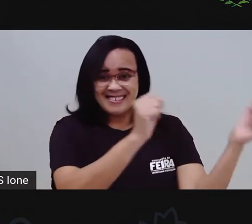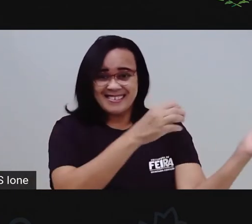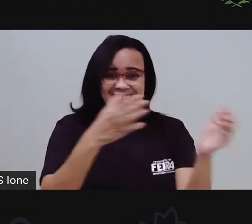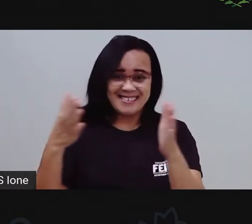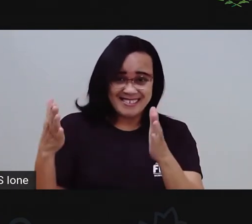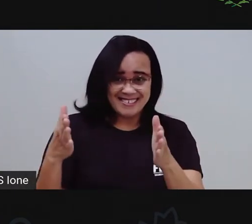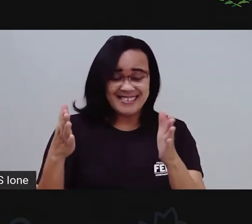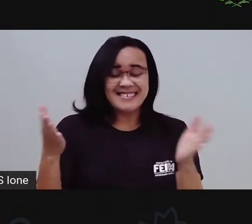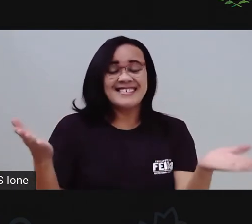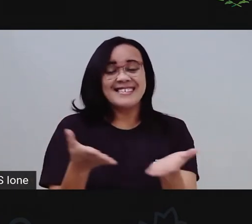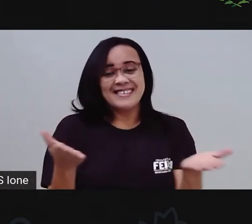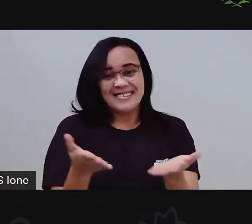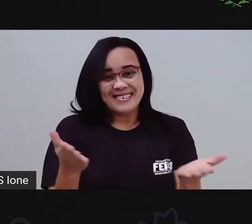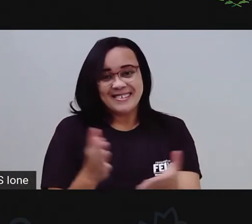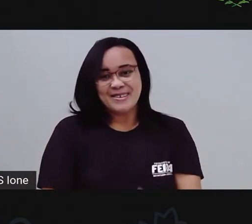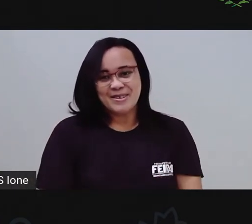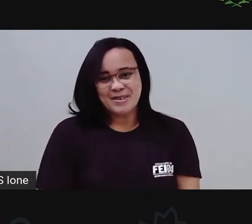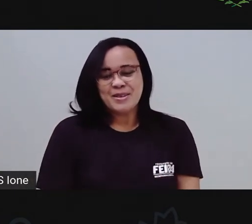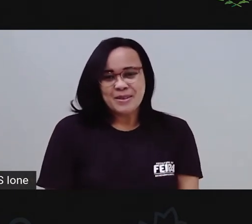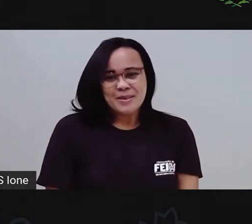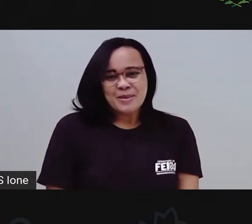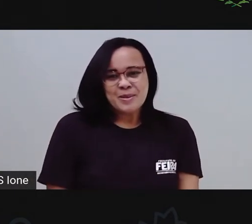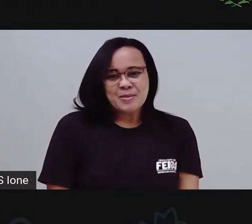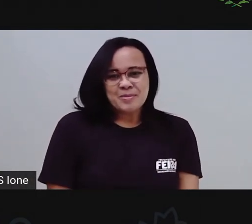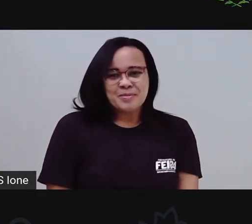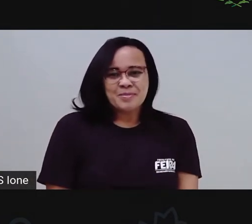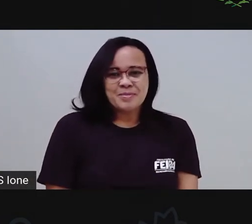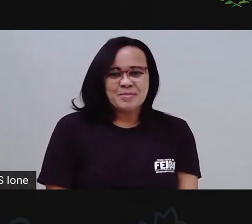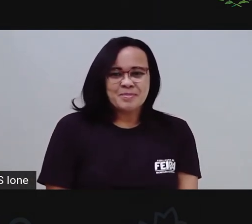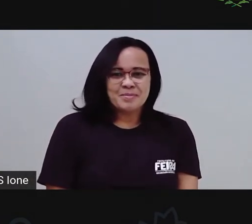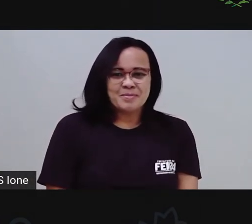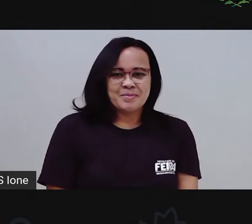compartilhar agora. Estou compartilhando aqui.